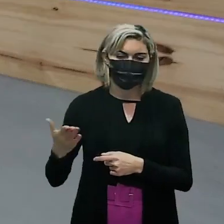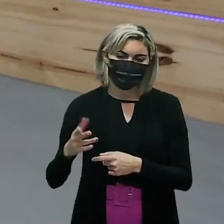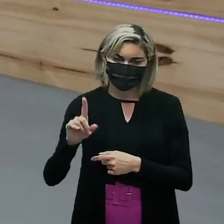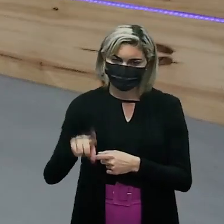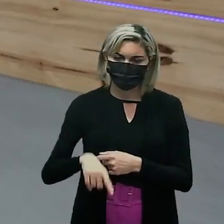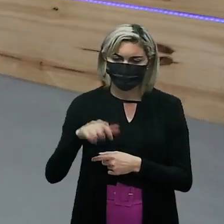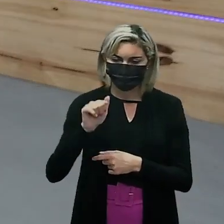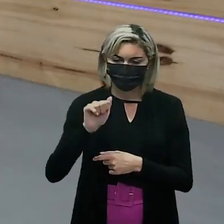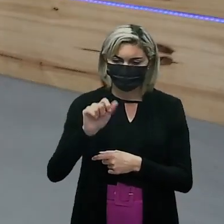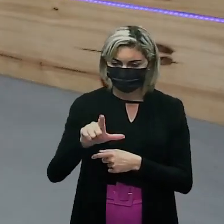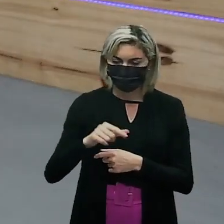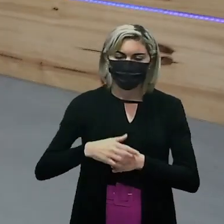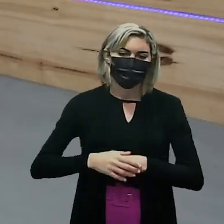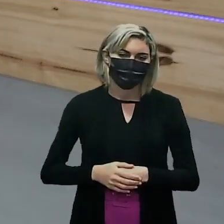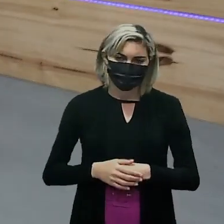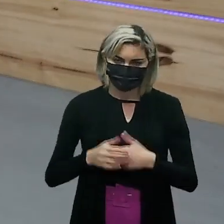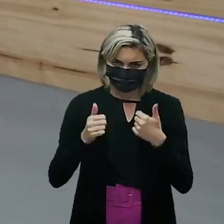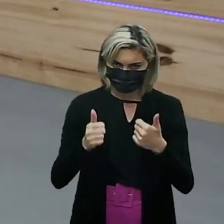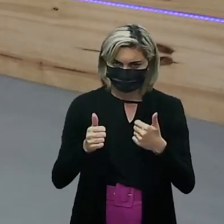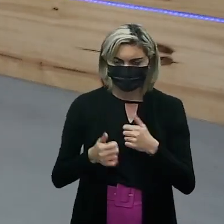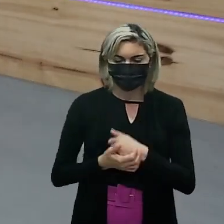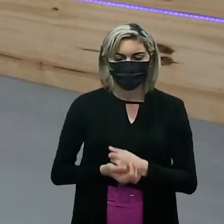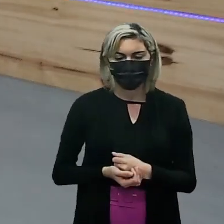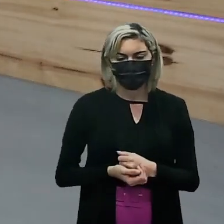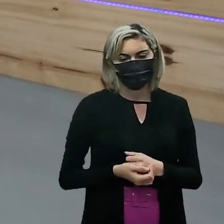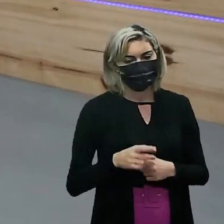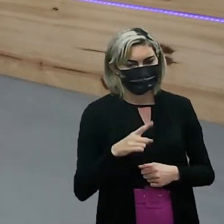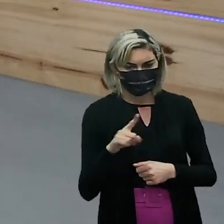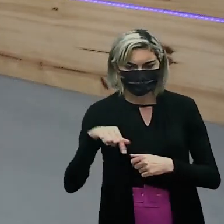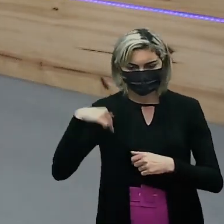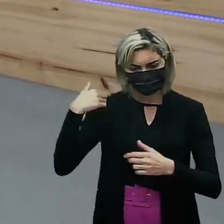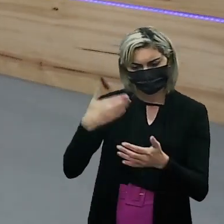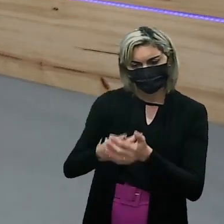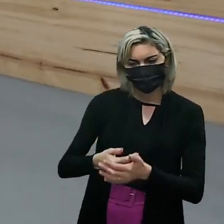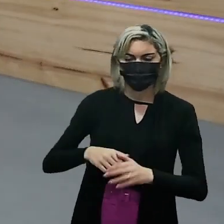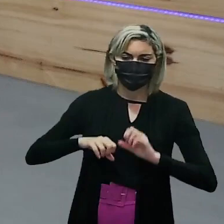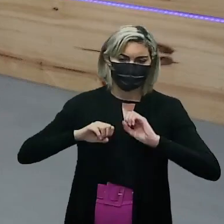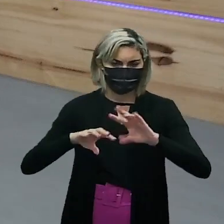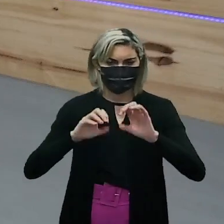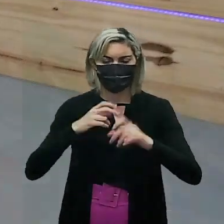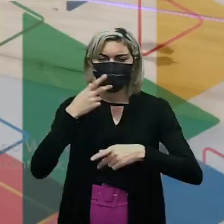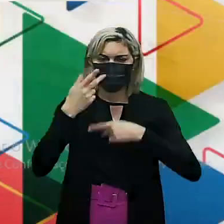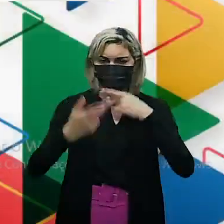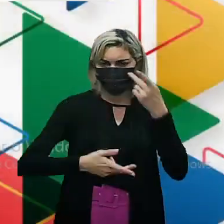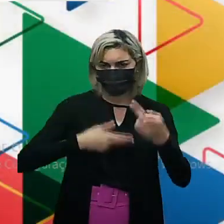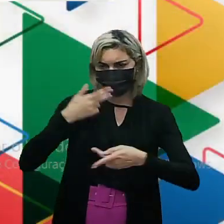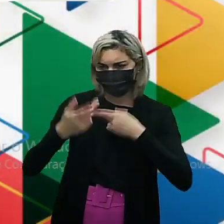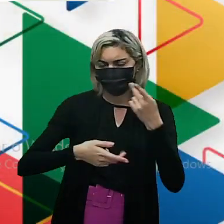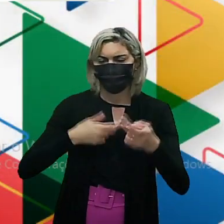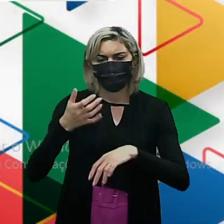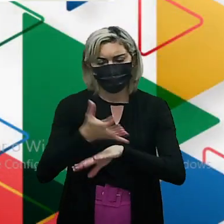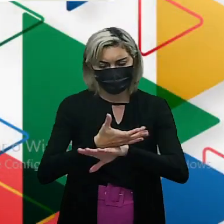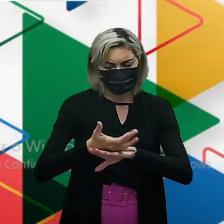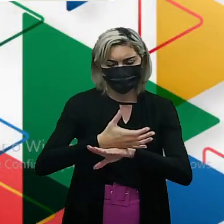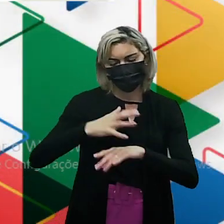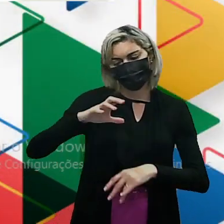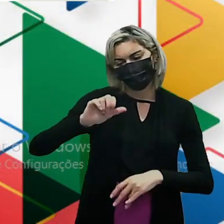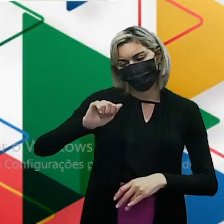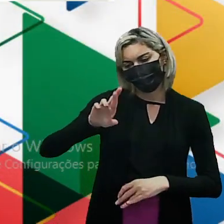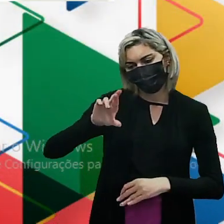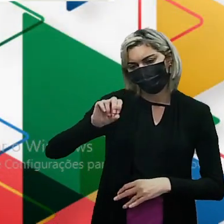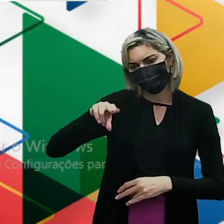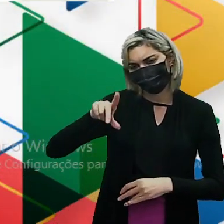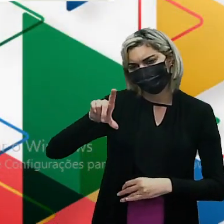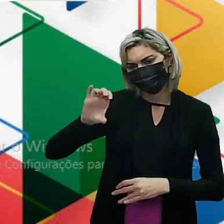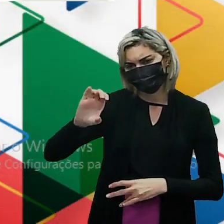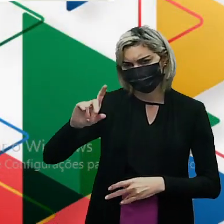é au Show de bola? Nas próximas aulas nós vamos estar falando sobre os ácidos carboxílicos e outros